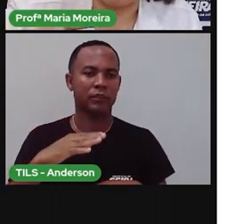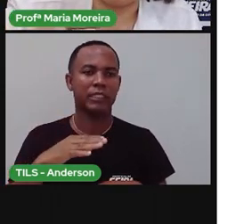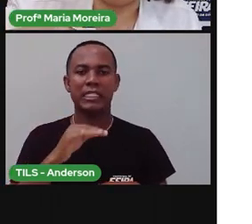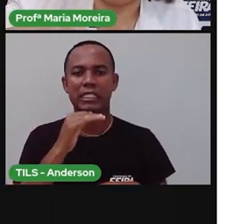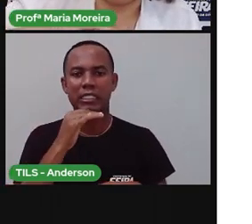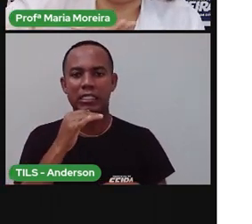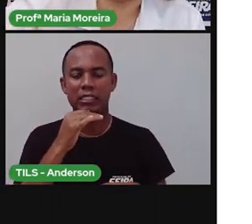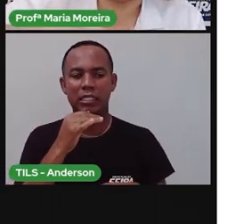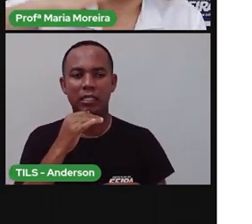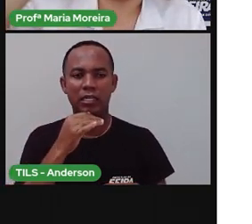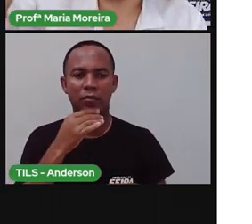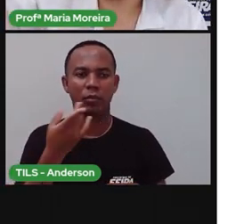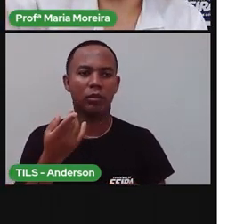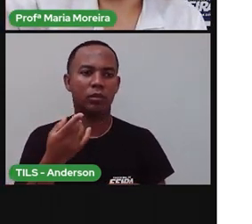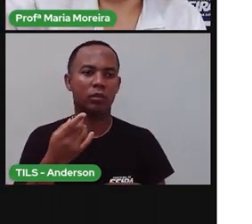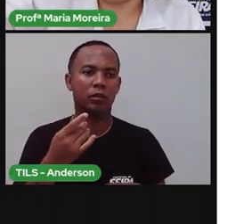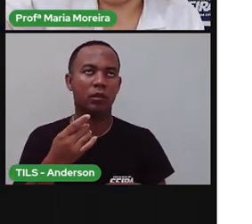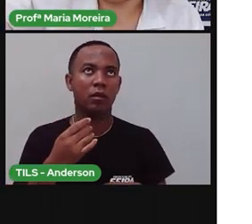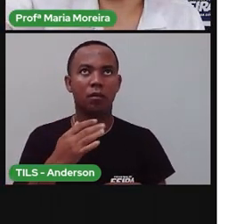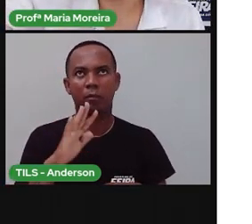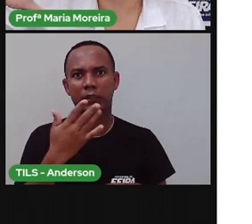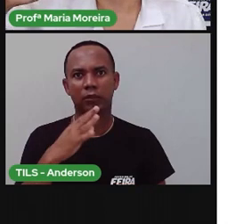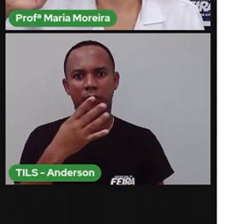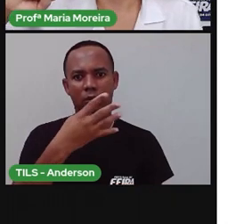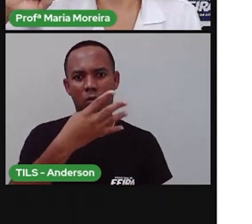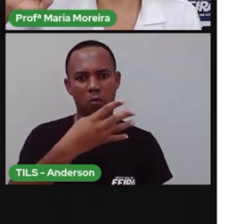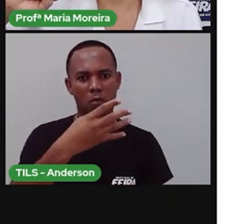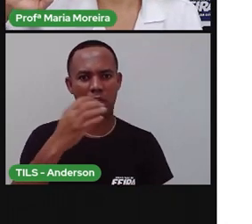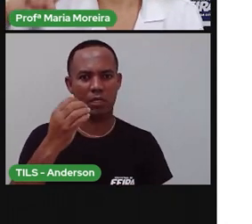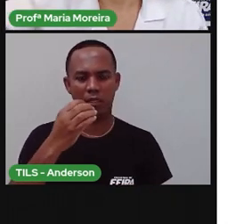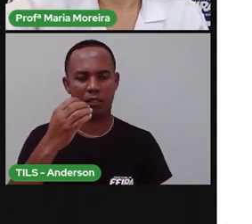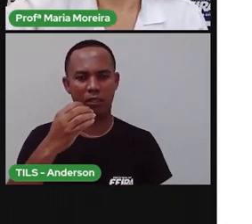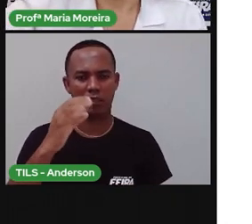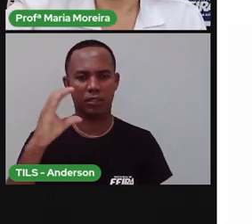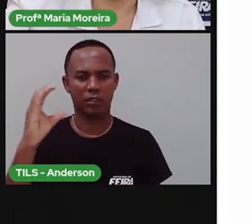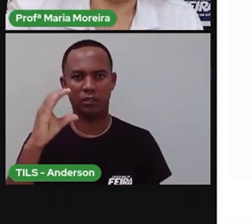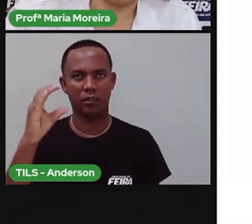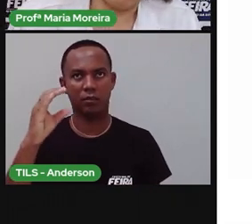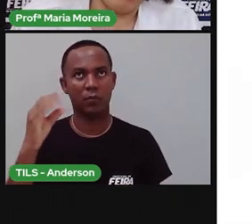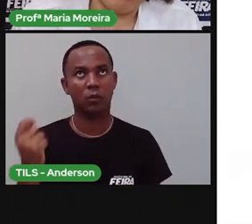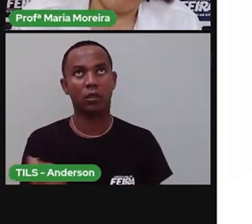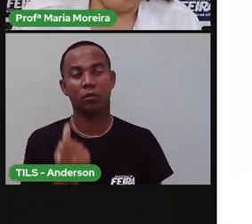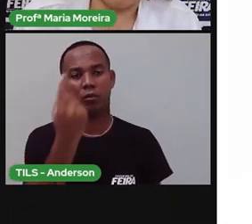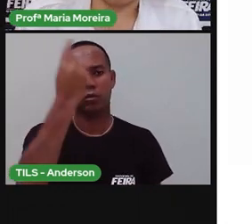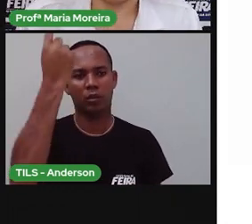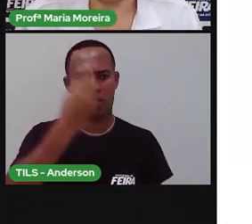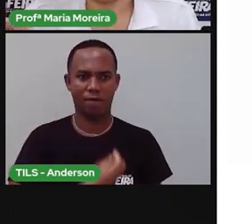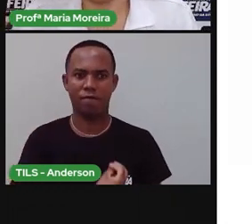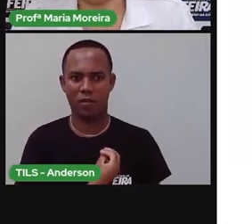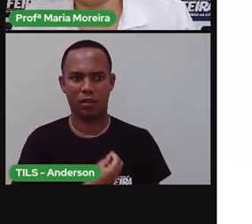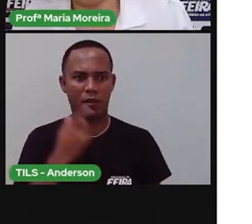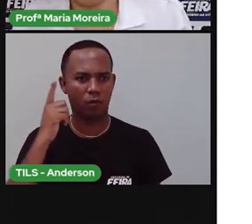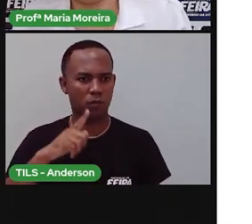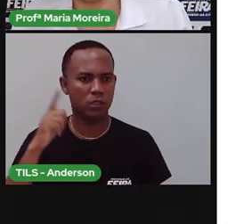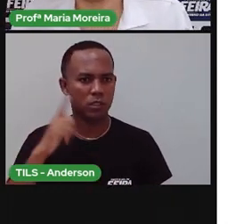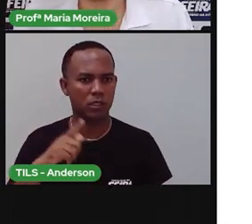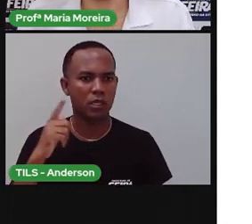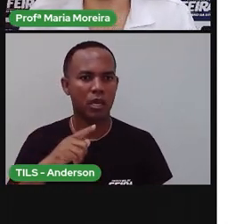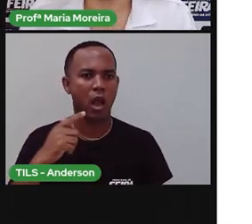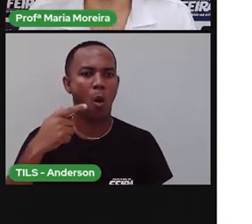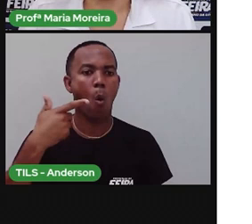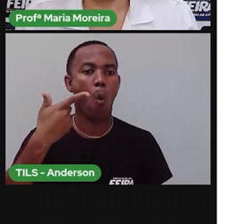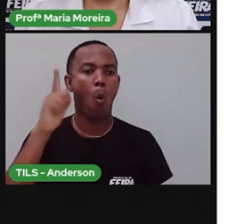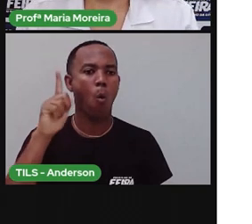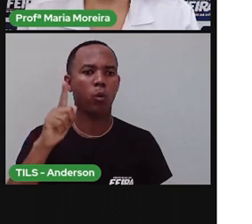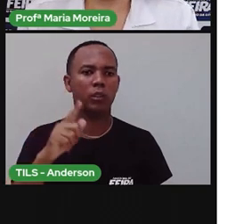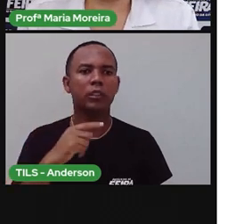o pescoço, vamos imaginar, com 40 centímetros, né? Conseguia sobreviver. E aí, a que tinha o pescoço menor